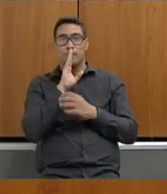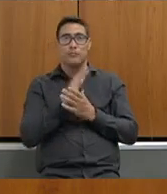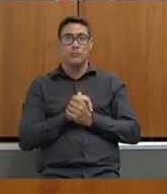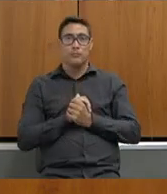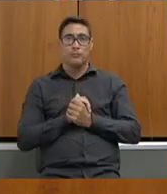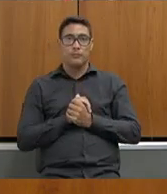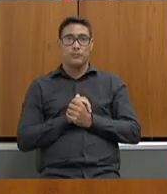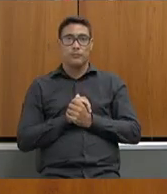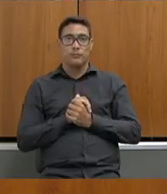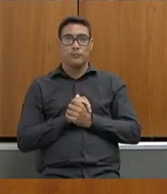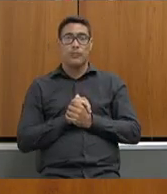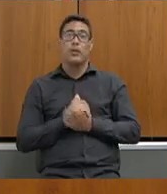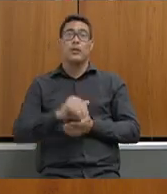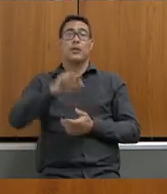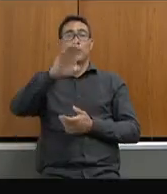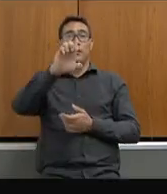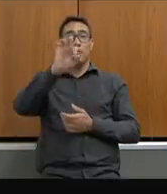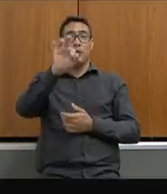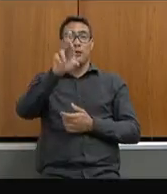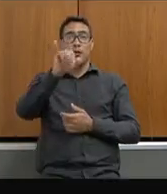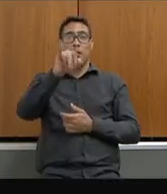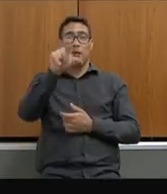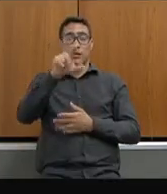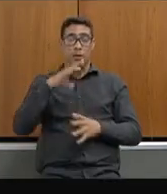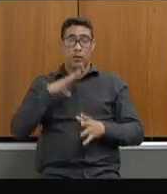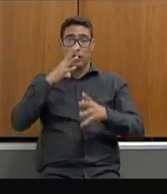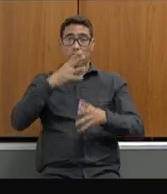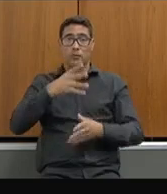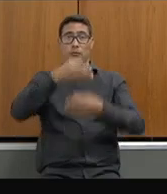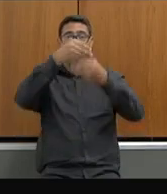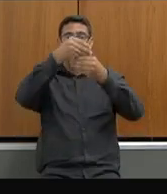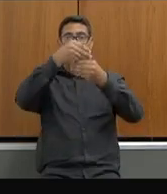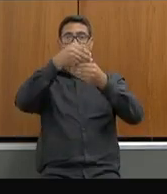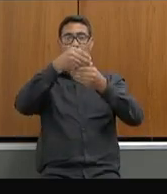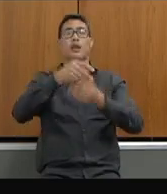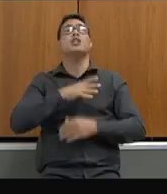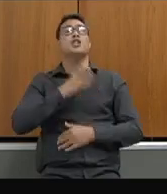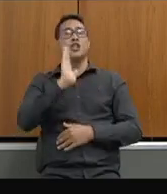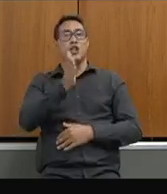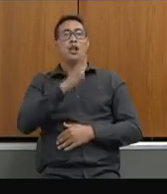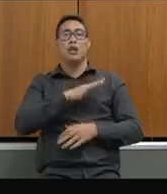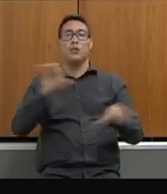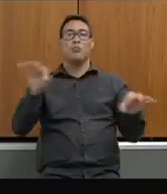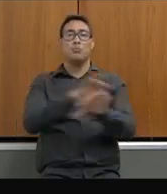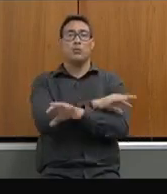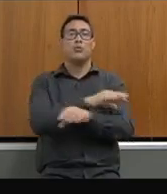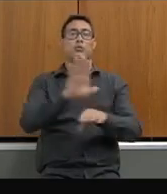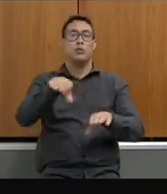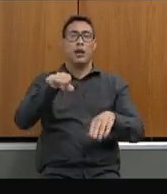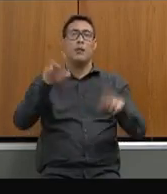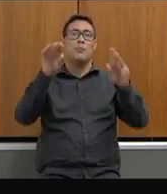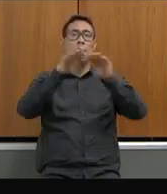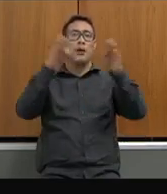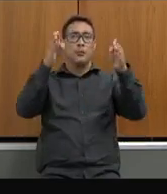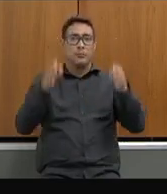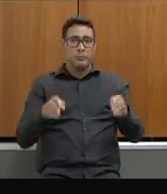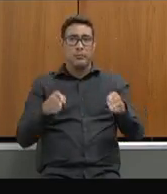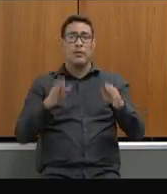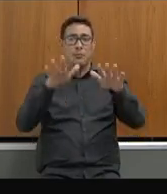deputada Beatriz eu gostaria só de completar que nós temos já pronto para plenário o projeto PL